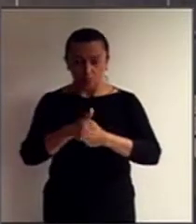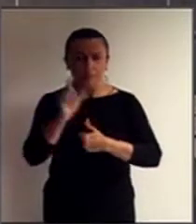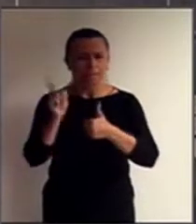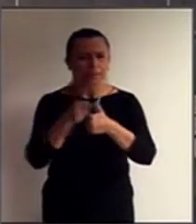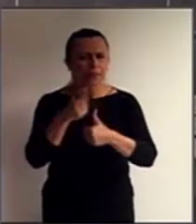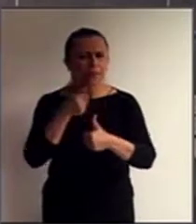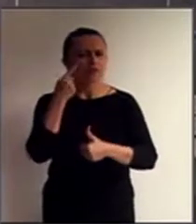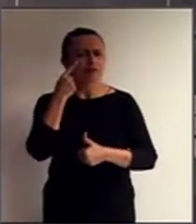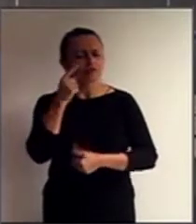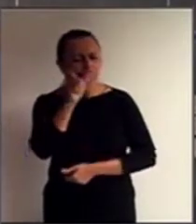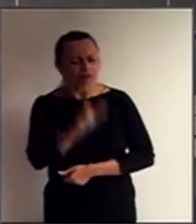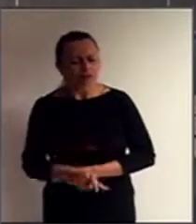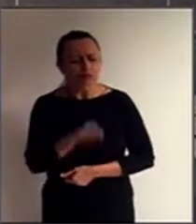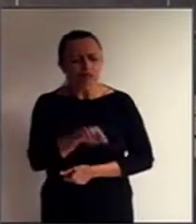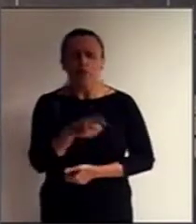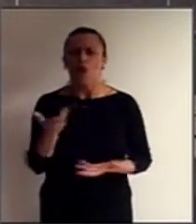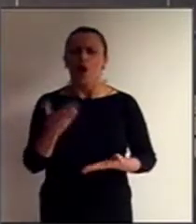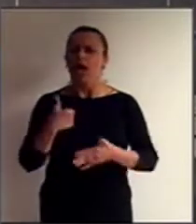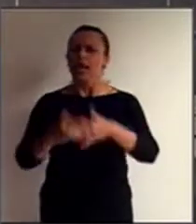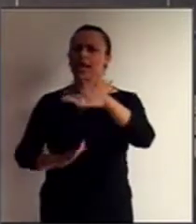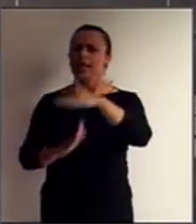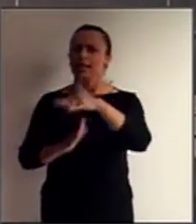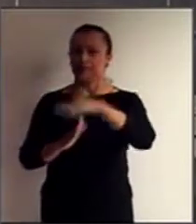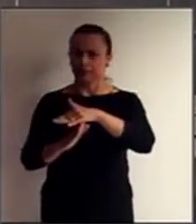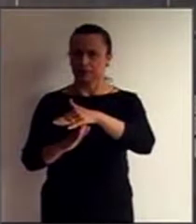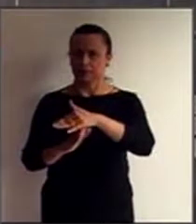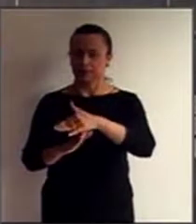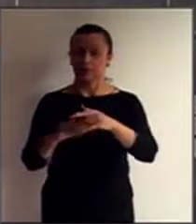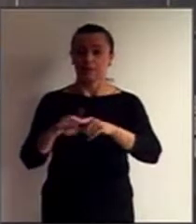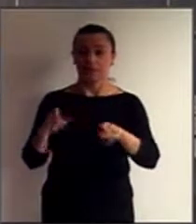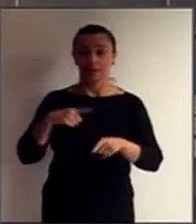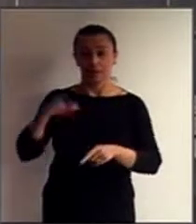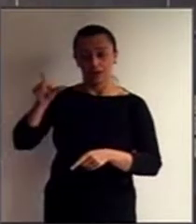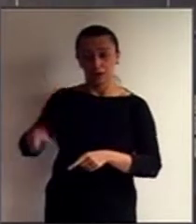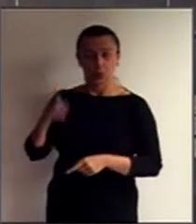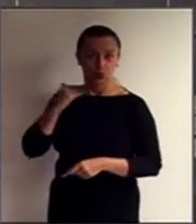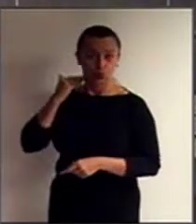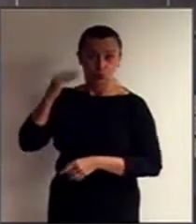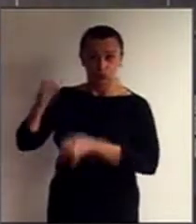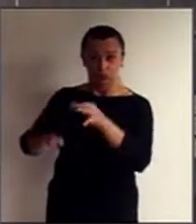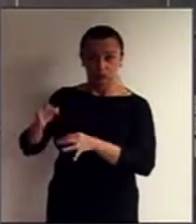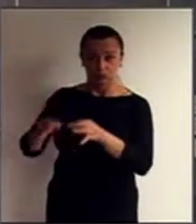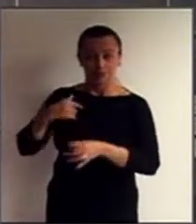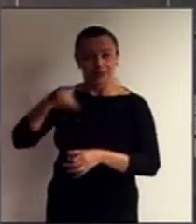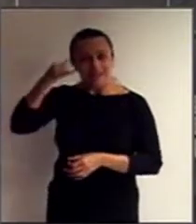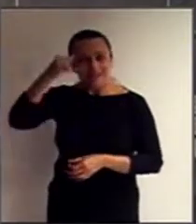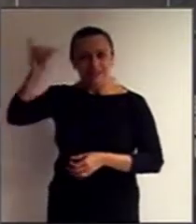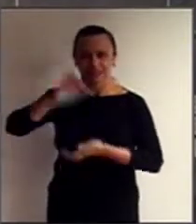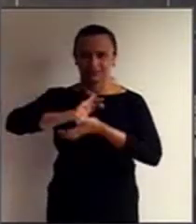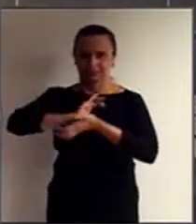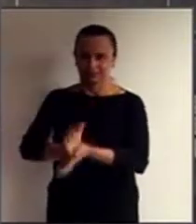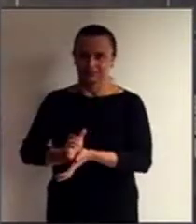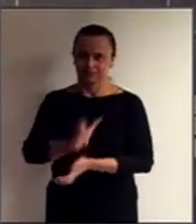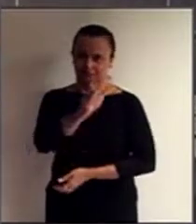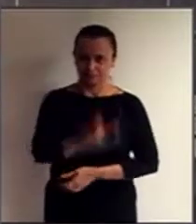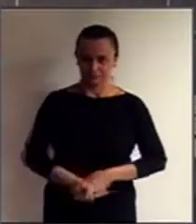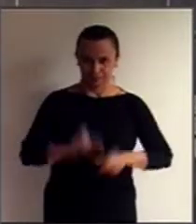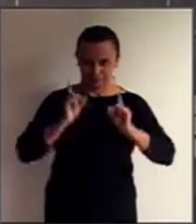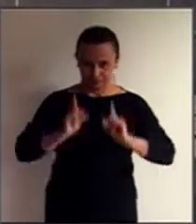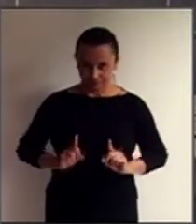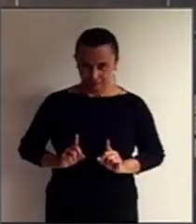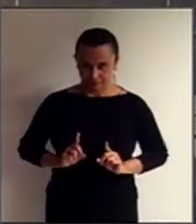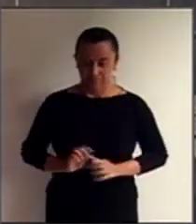os limites desse apoio, para não estar o julgador incorrendo em um ato de discriminação contra a pessoa com deficiência.